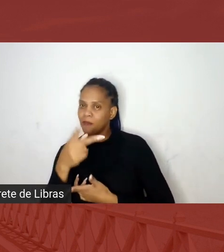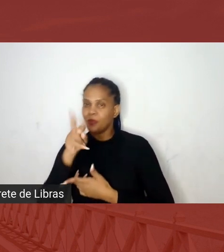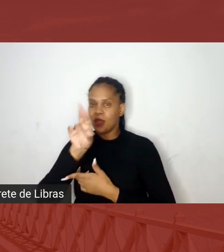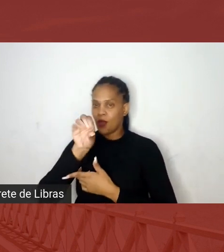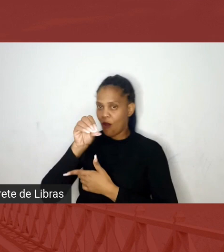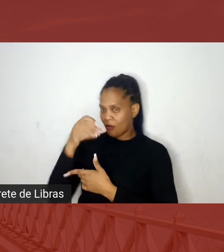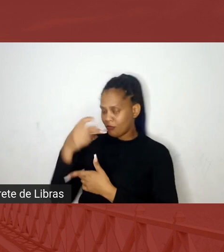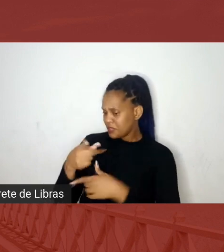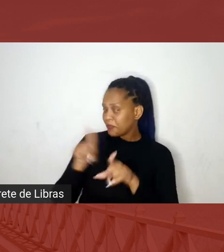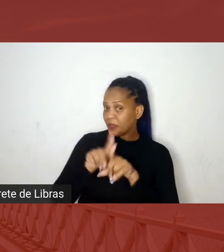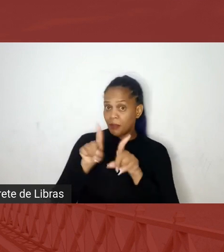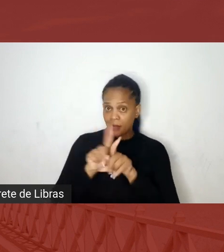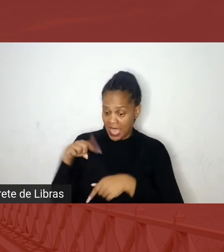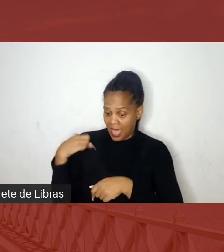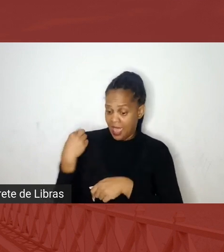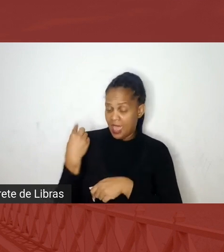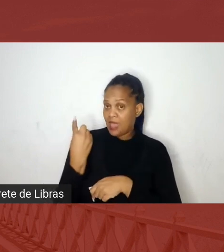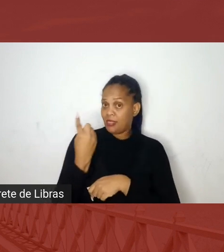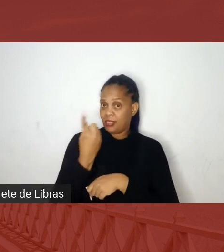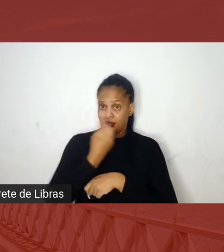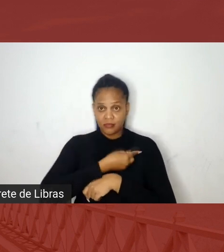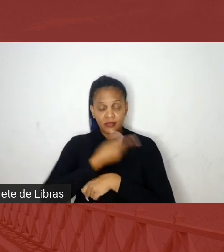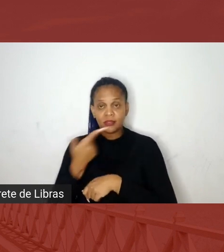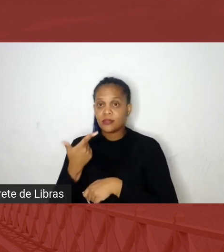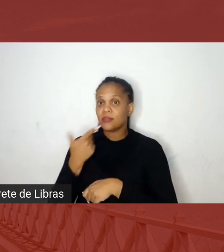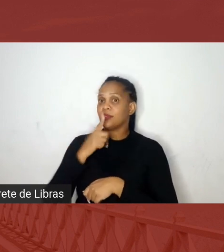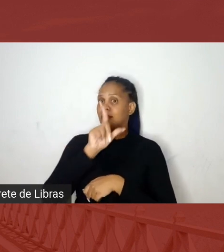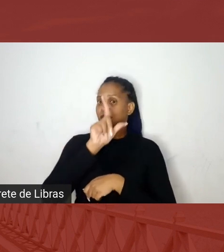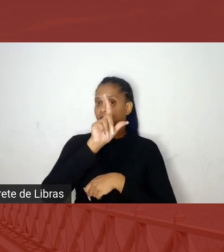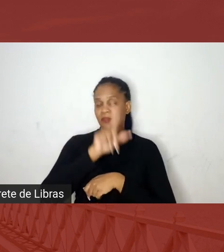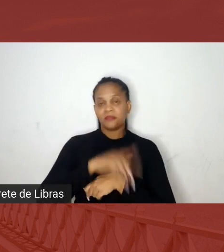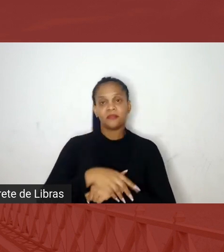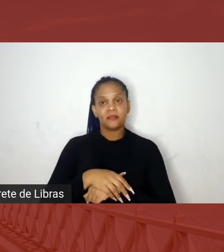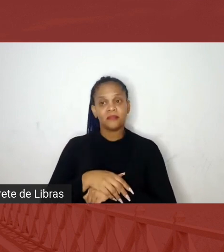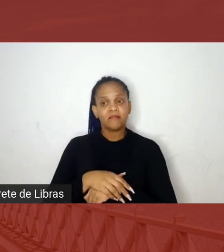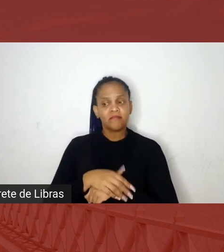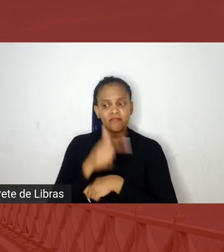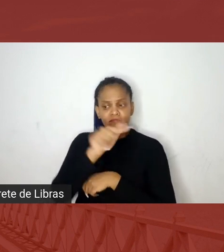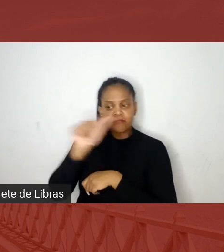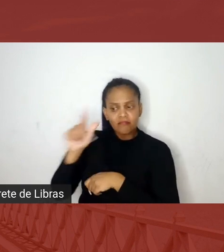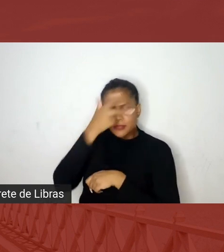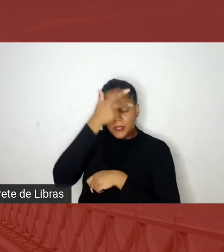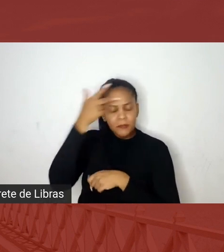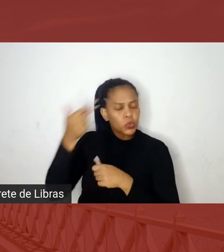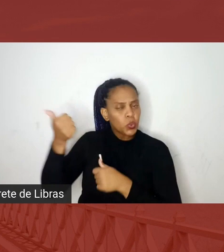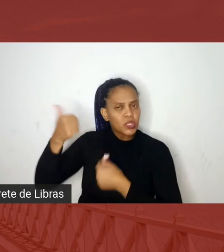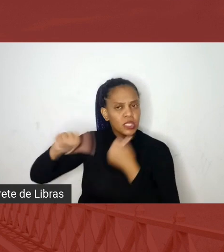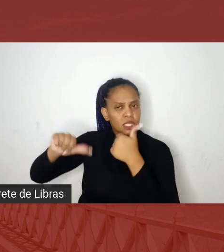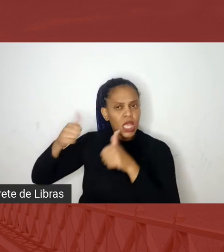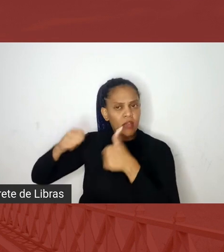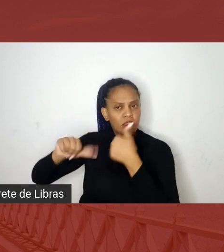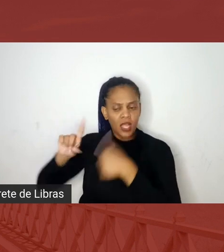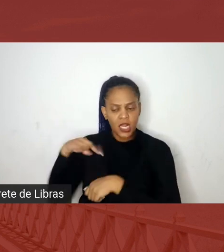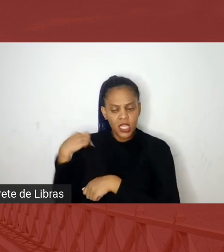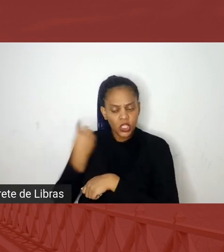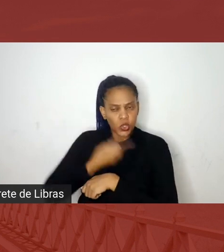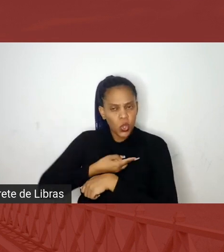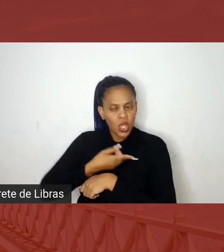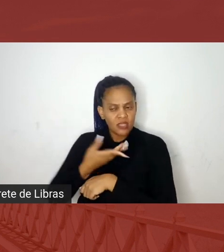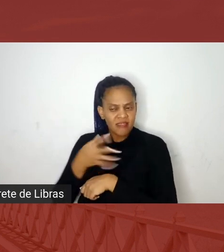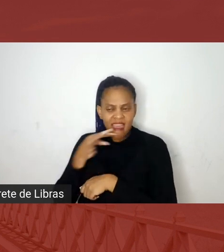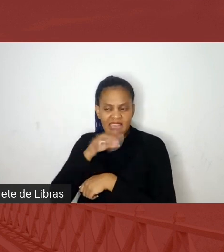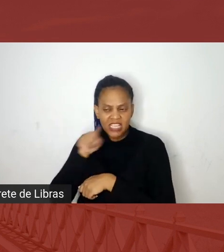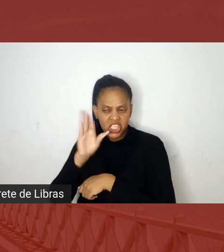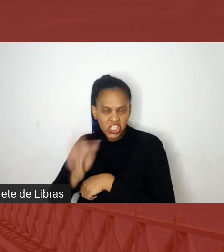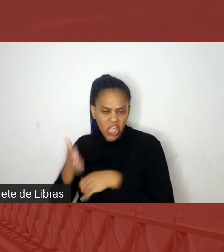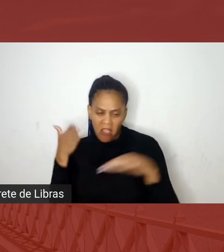ótimo, gente, mas essas pessoas que tão avaliando nós, já foram, será, dentro de um terreiro,